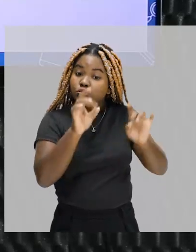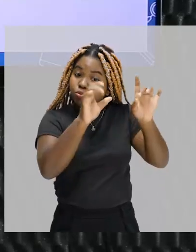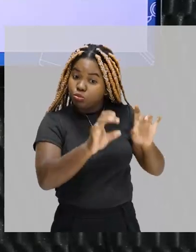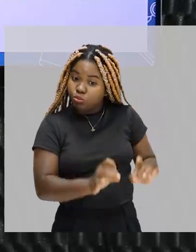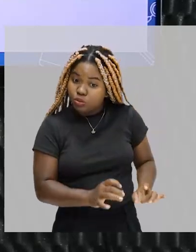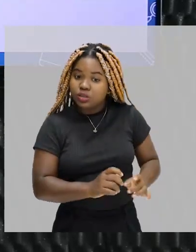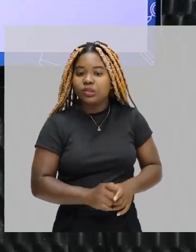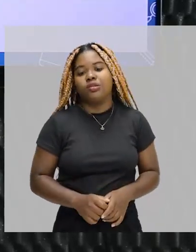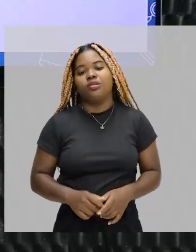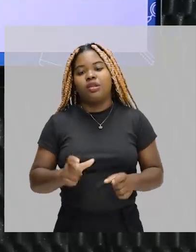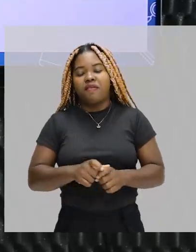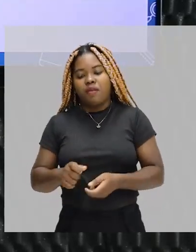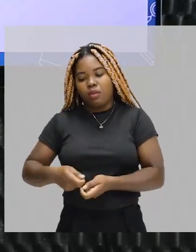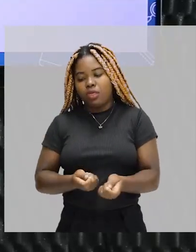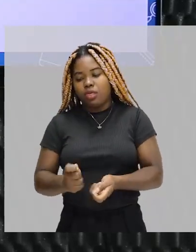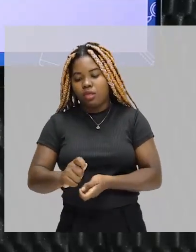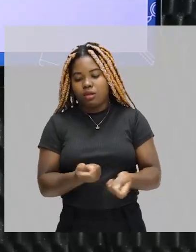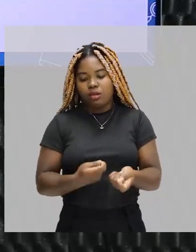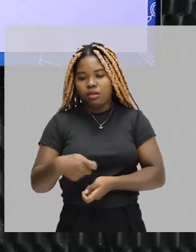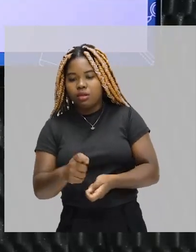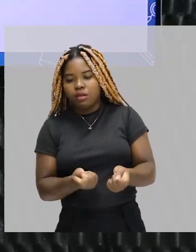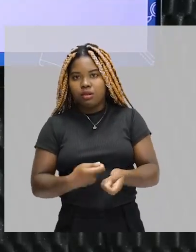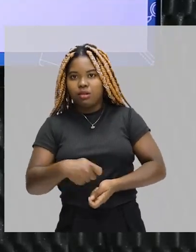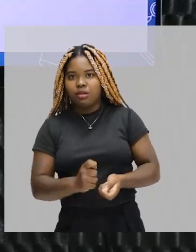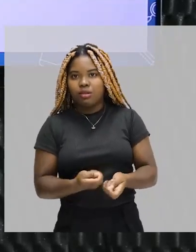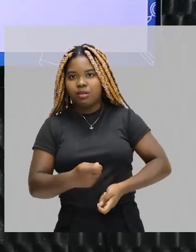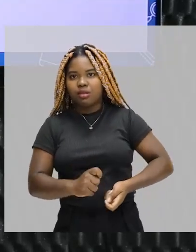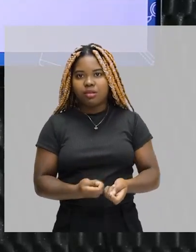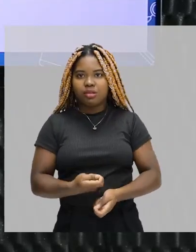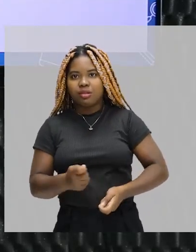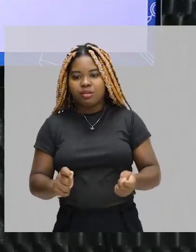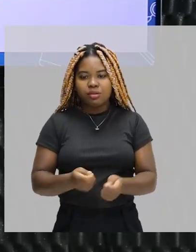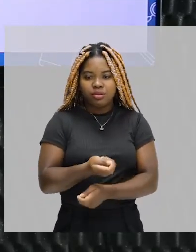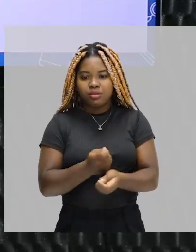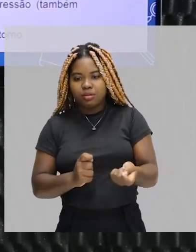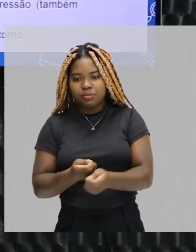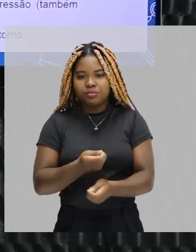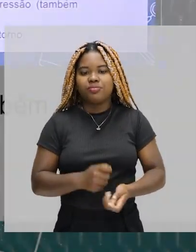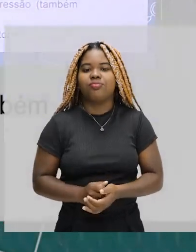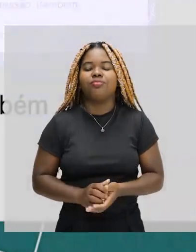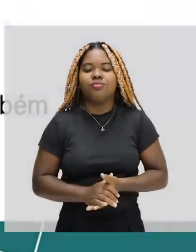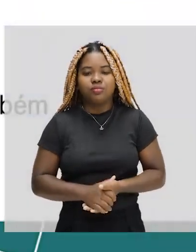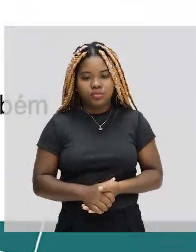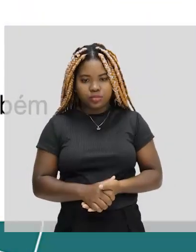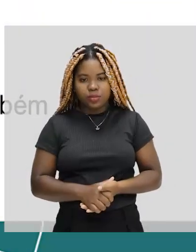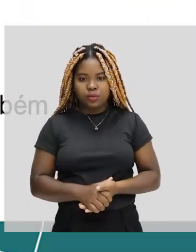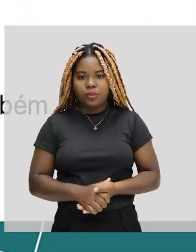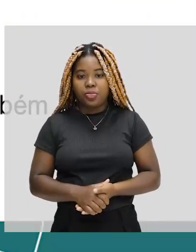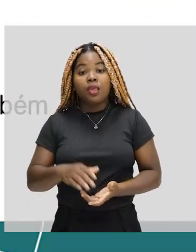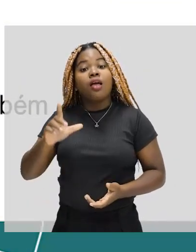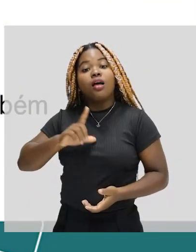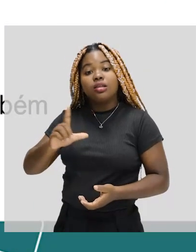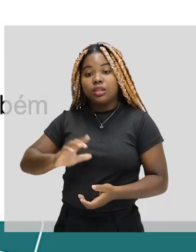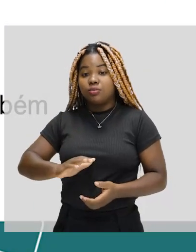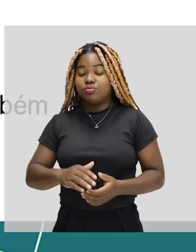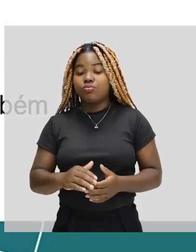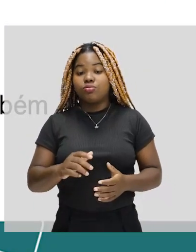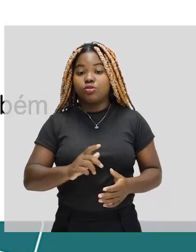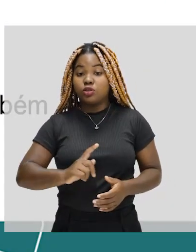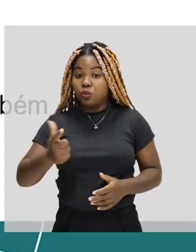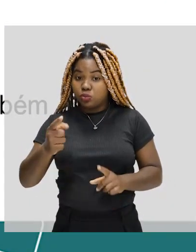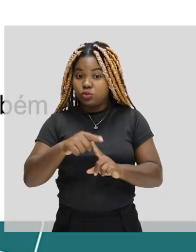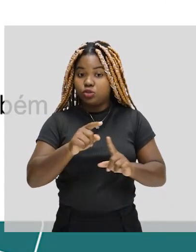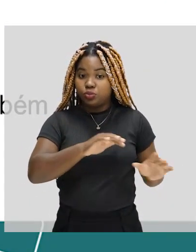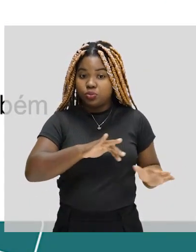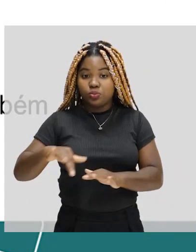única, por causa disso, que virou patrimônio cultural imaterial da humanidade. A cerâmica, por sua vez, é uma